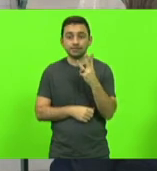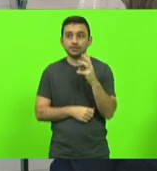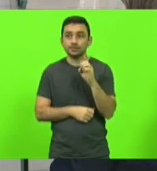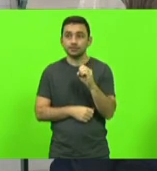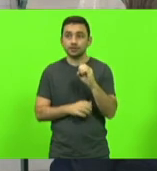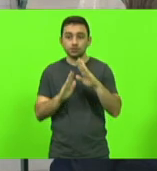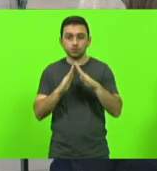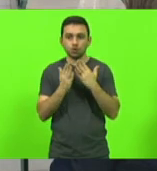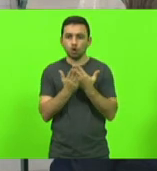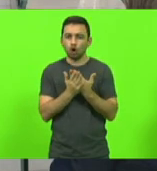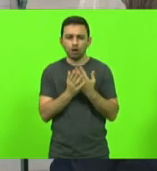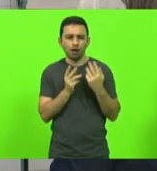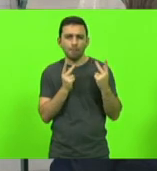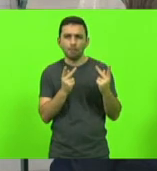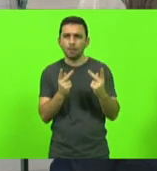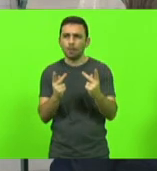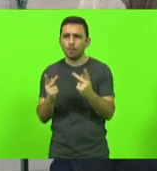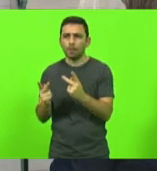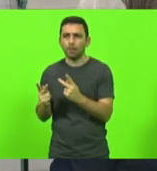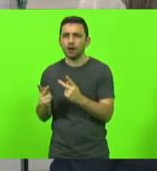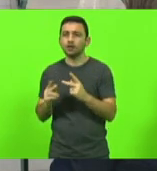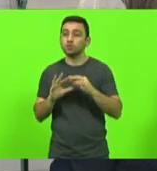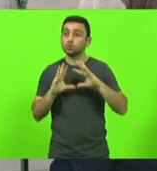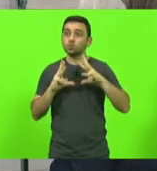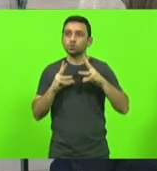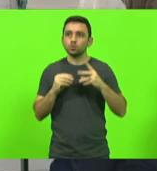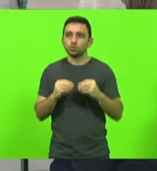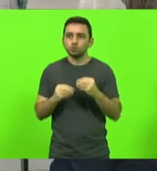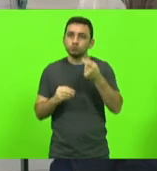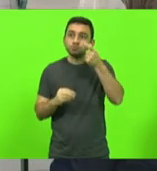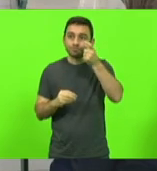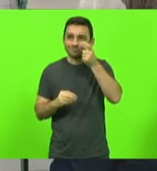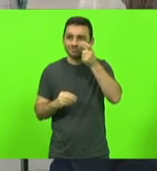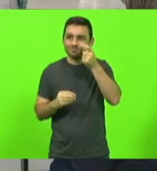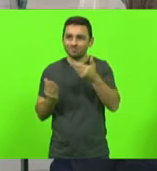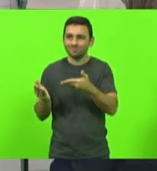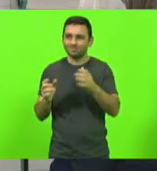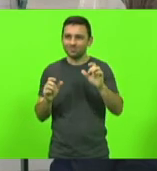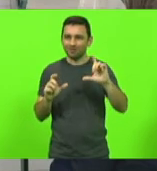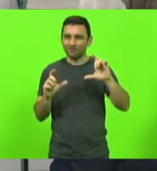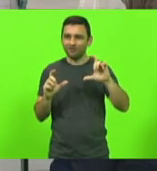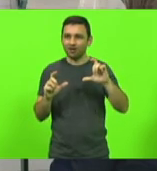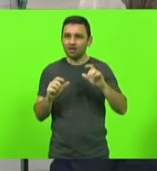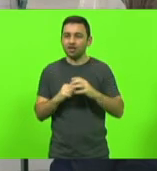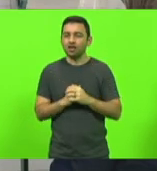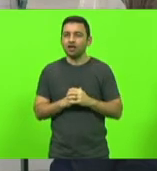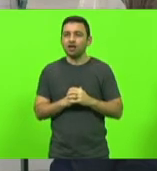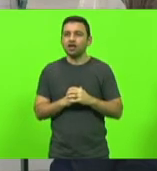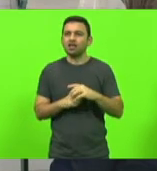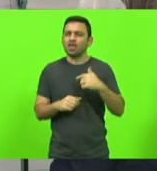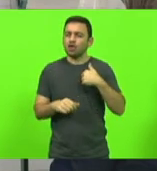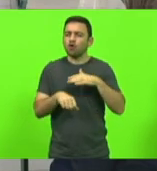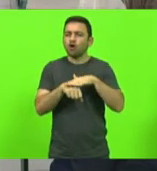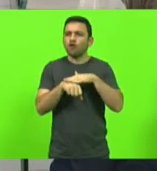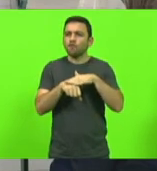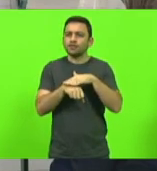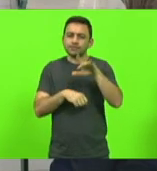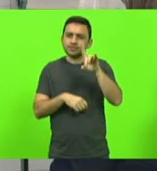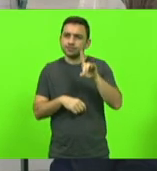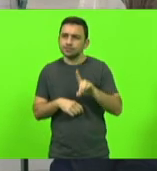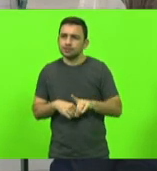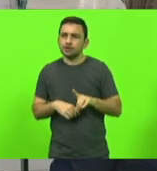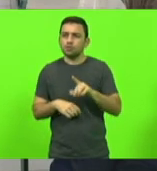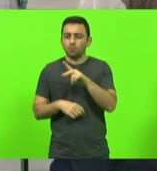visitadas. E nessas escolas, como vocês estão vendo, eu conversei com educadores, com direção, com